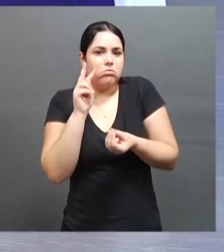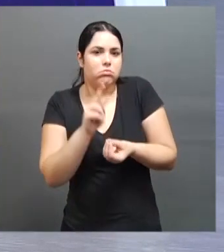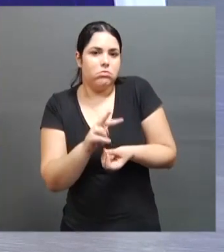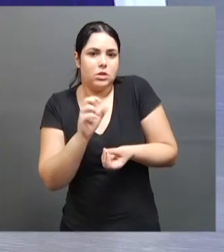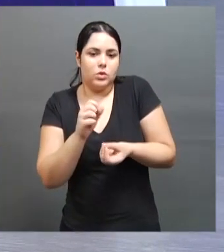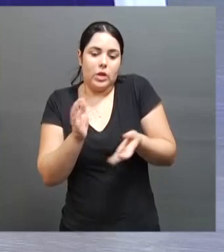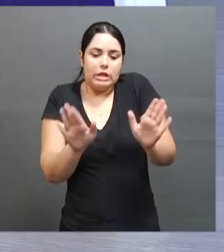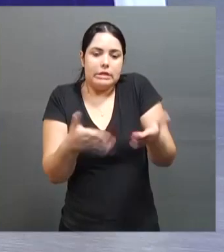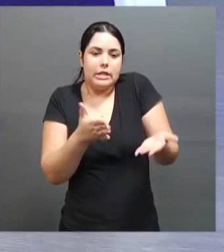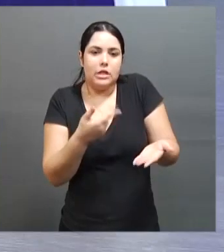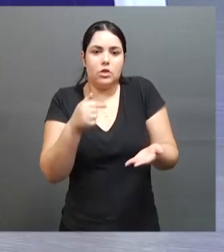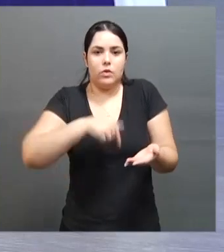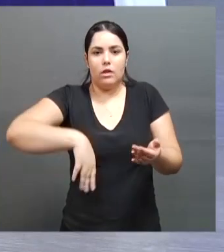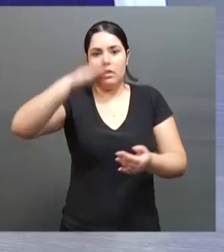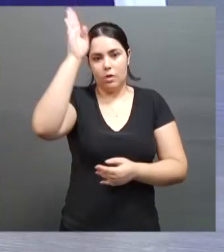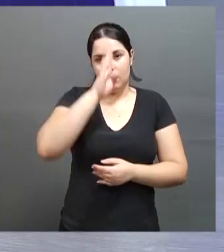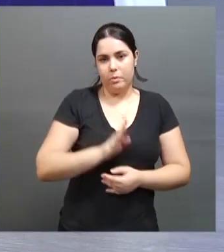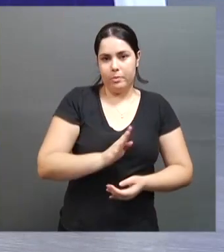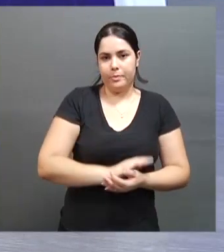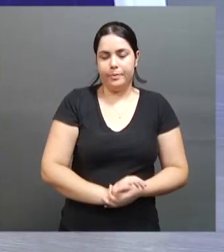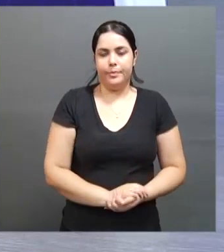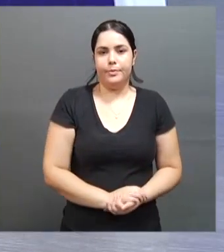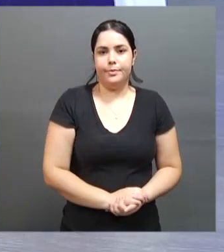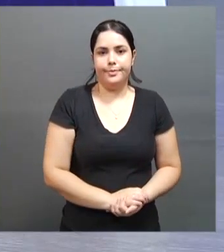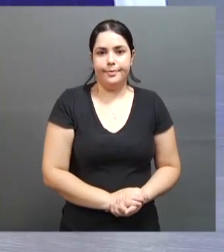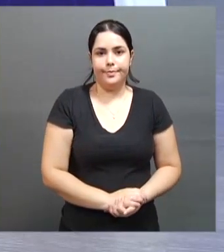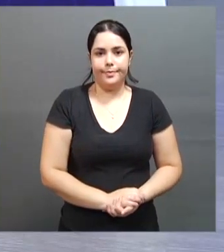esse incentivo no Brasil?